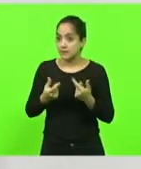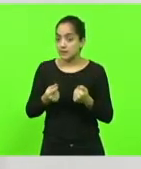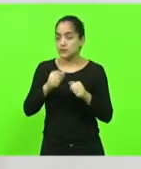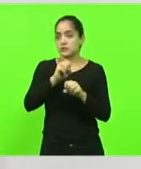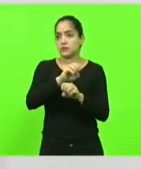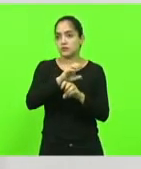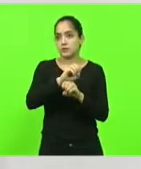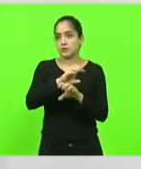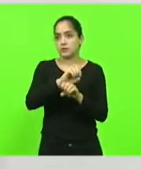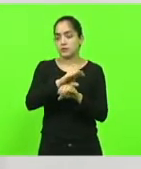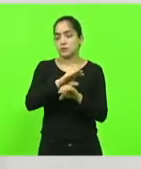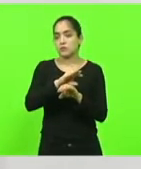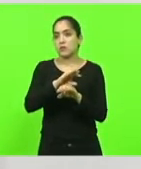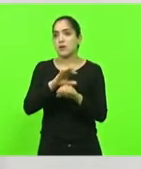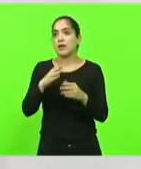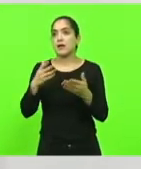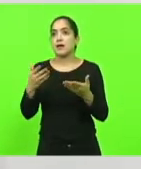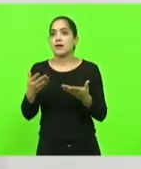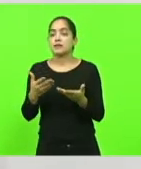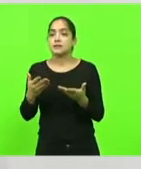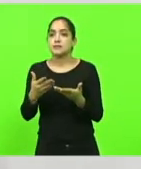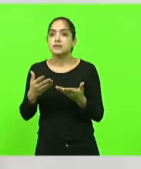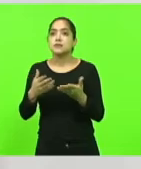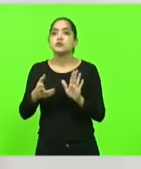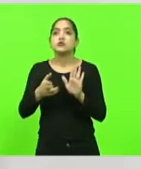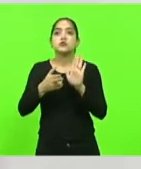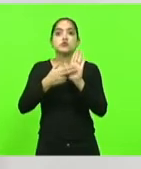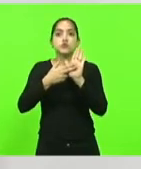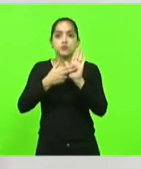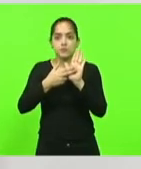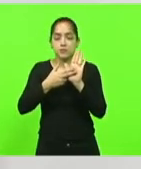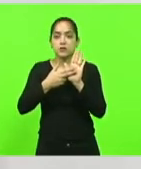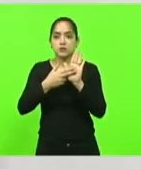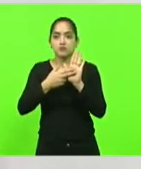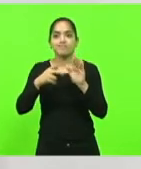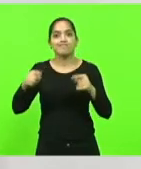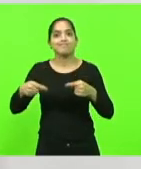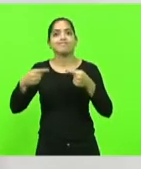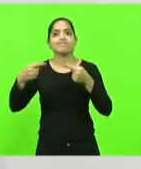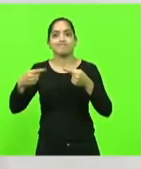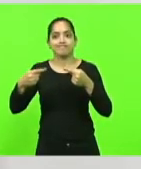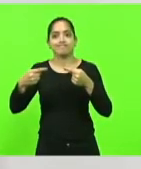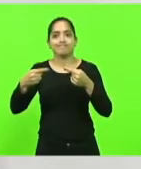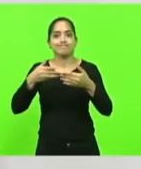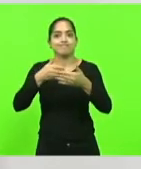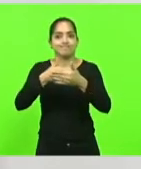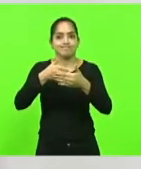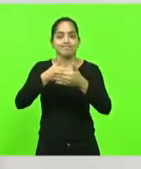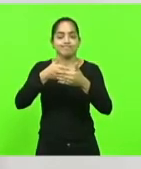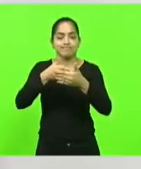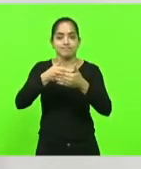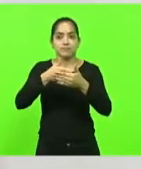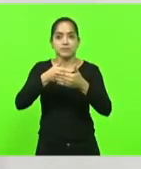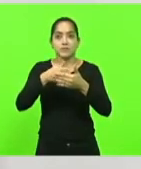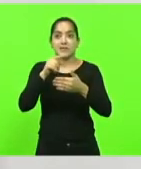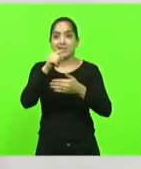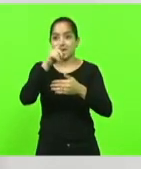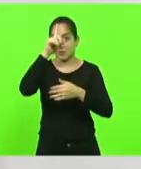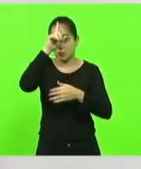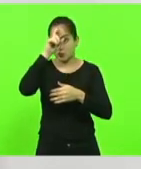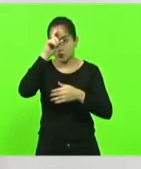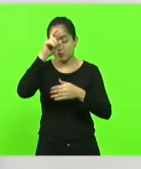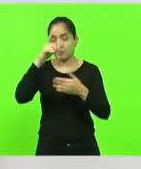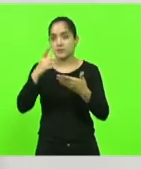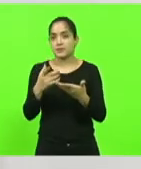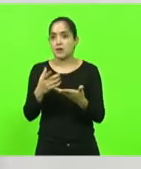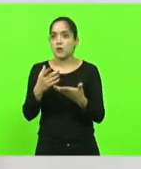Nós, assim que assumimos, enfrentamos uma grande barreira, uma grande luta, que foi ali no Hospital de Caridade Bom